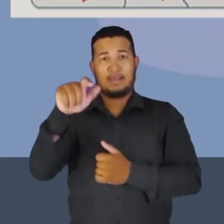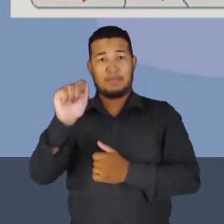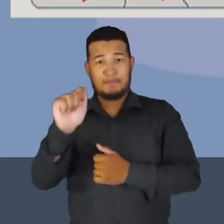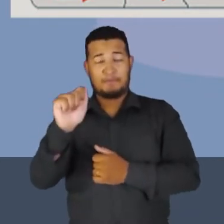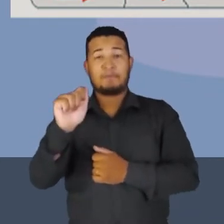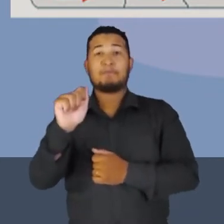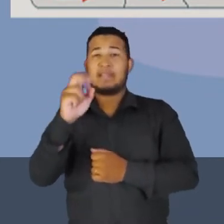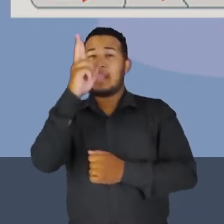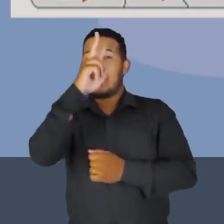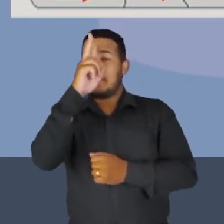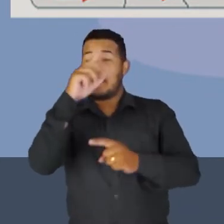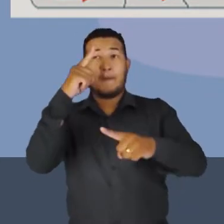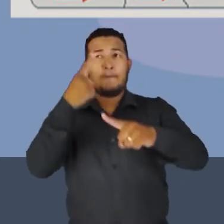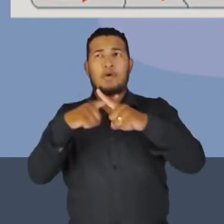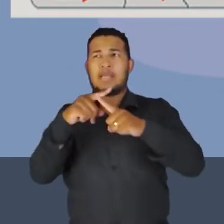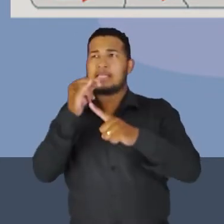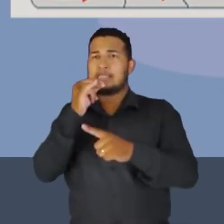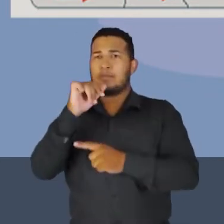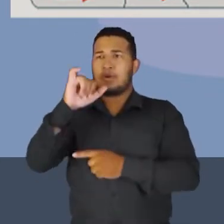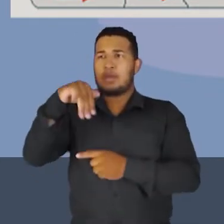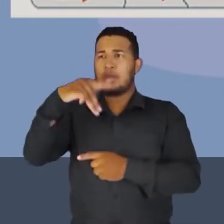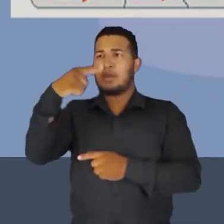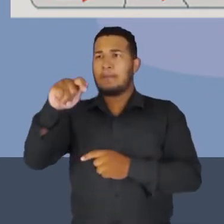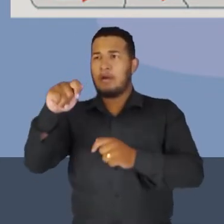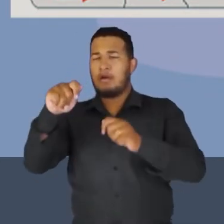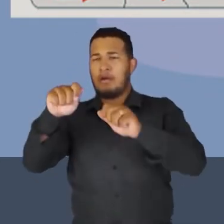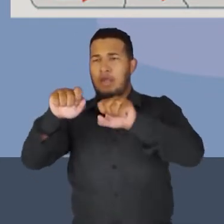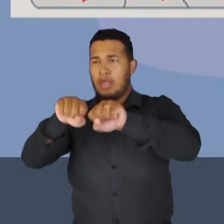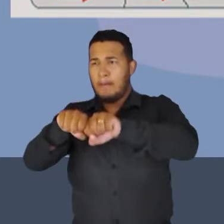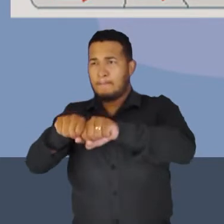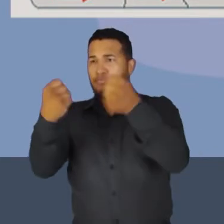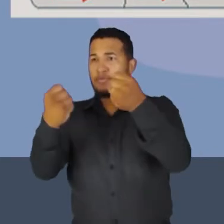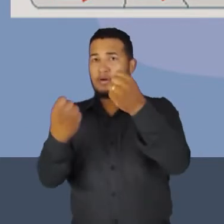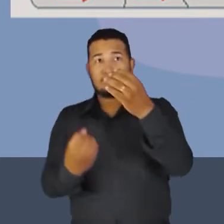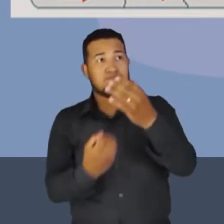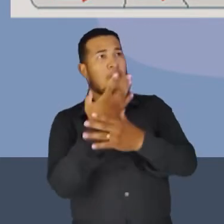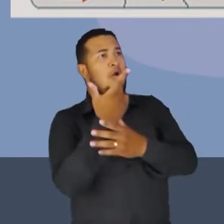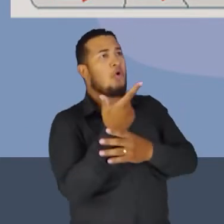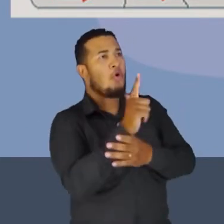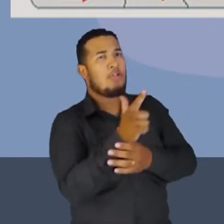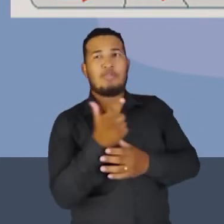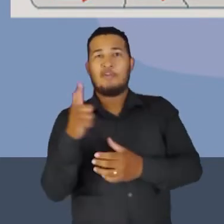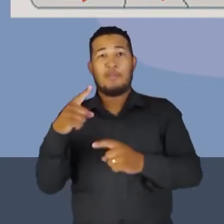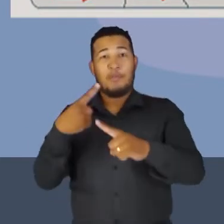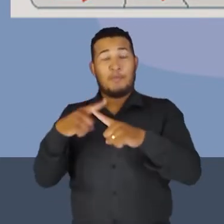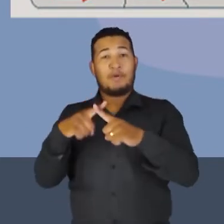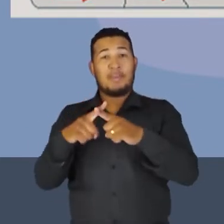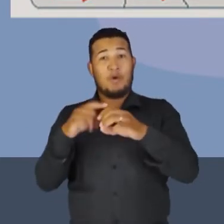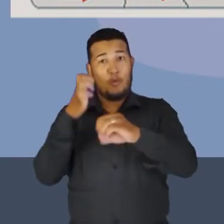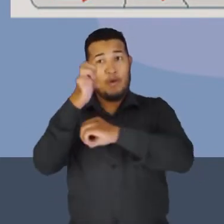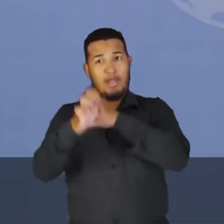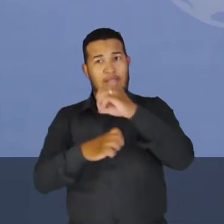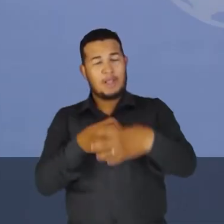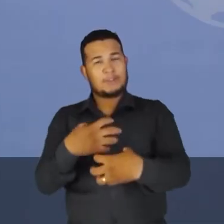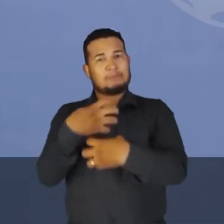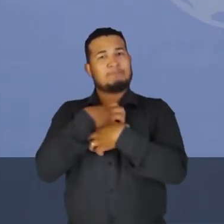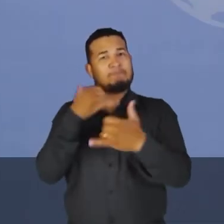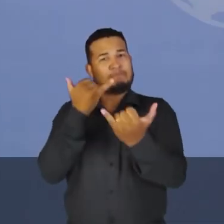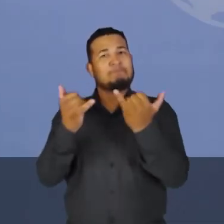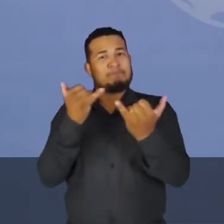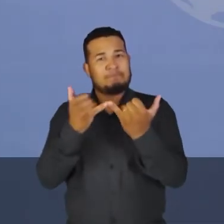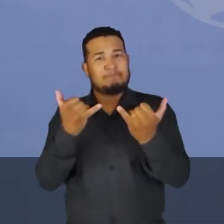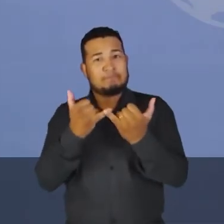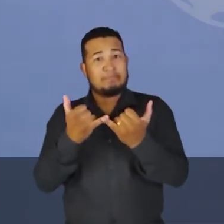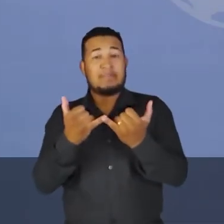quando você quebra o ímã, ele gera outro ímã. Por quê? Porque o elétron se comporta como um ímã elementar.